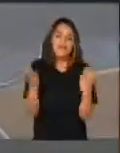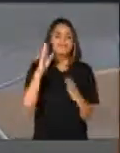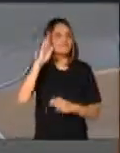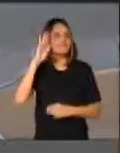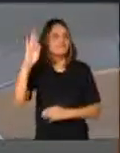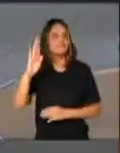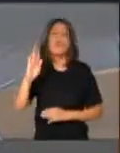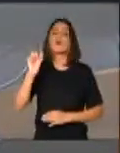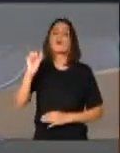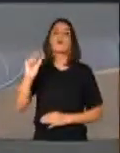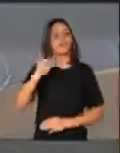prefeitos e prefeitas da Bahia. Muito obrigada.